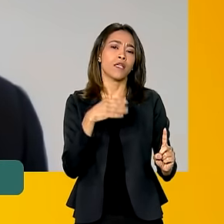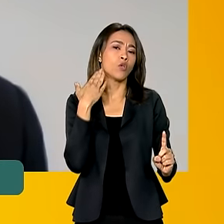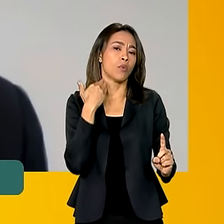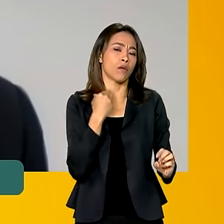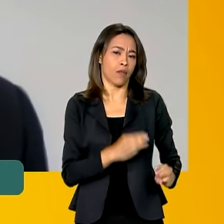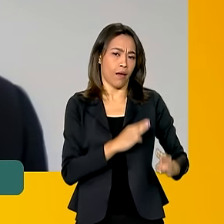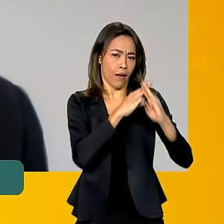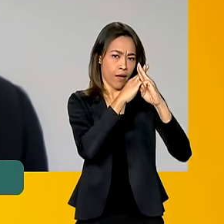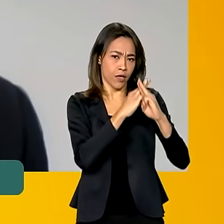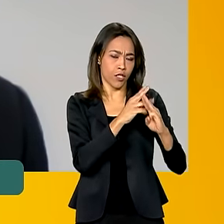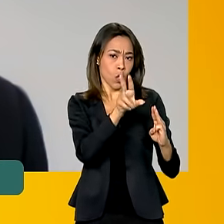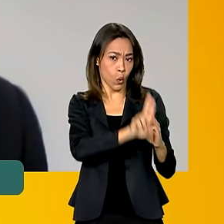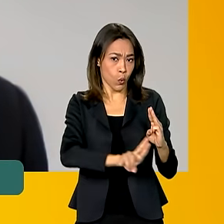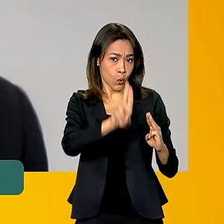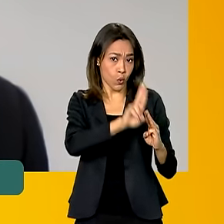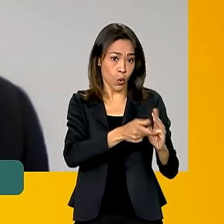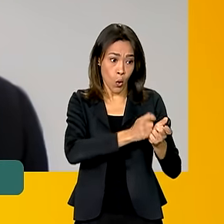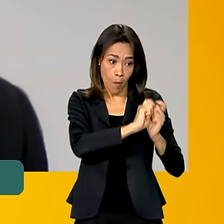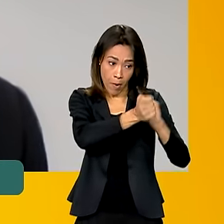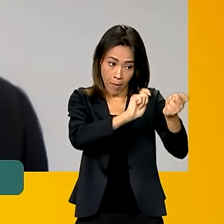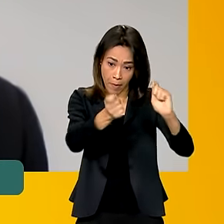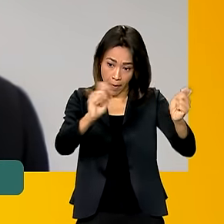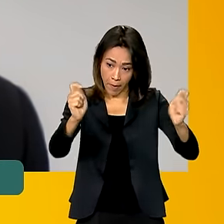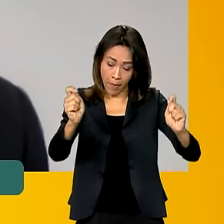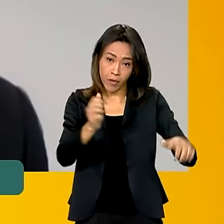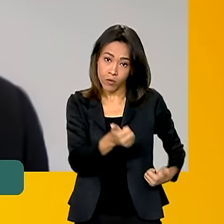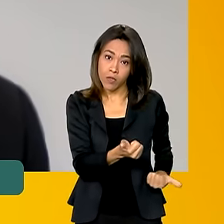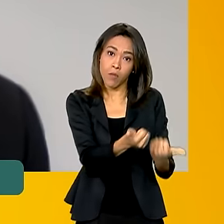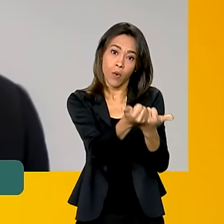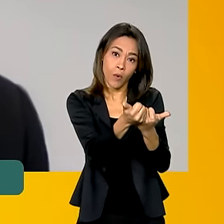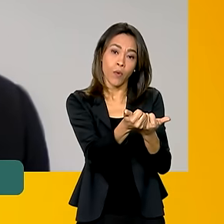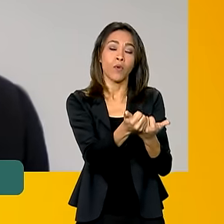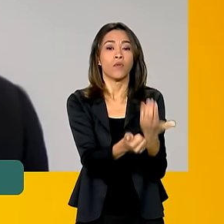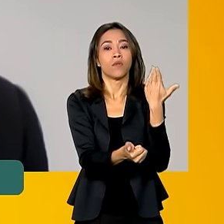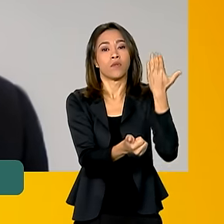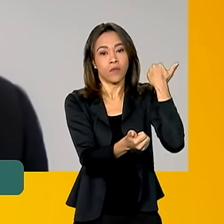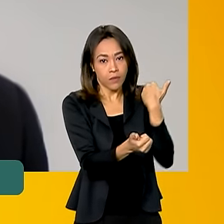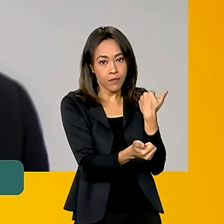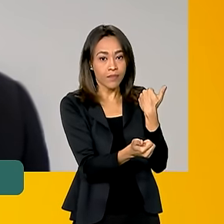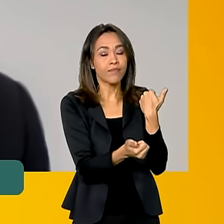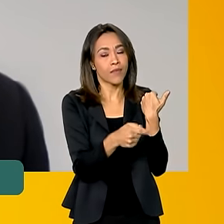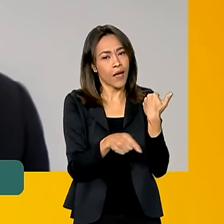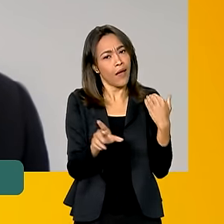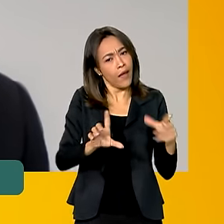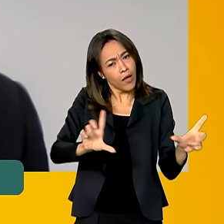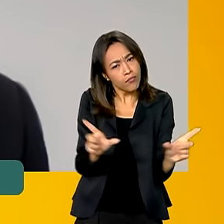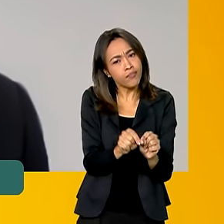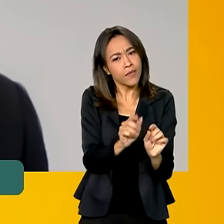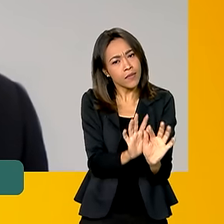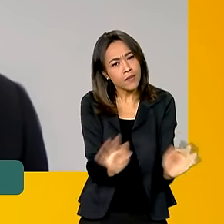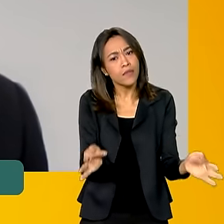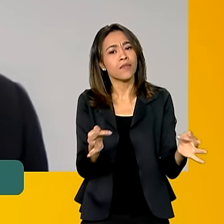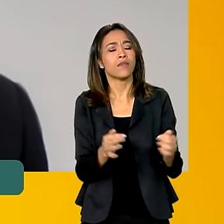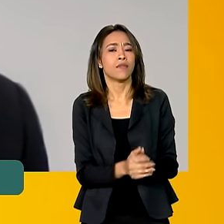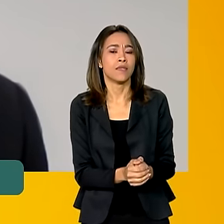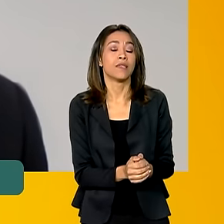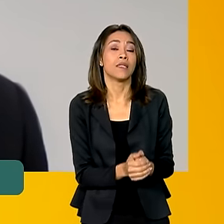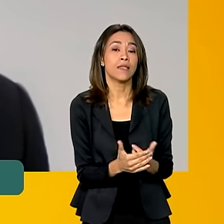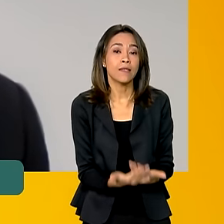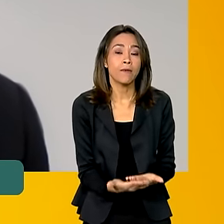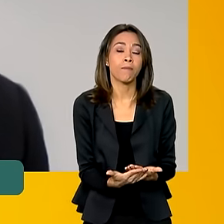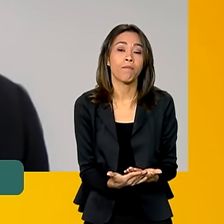utilizou no pagamento dos auxílios, tem utilizado, muito simplificada a jornada pelo cliente, então,